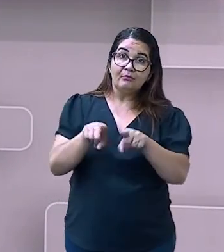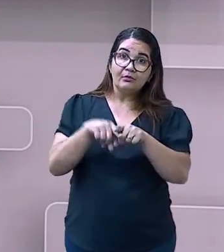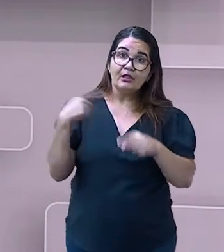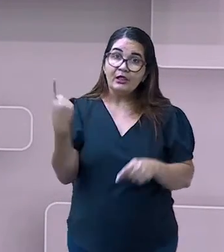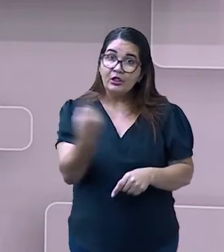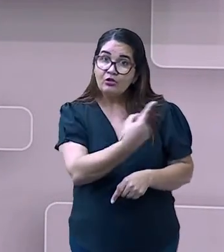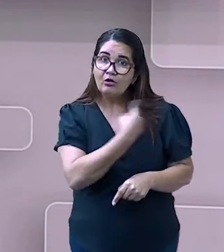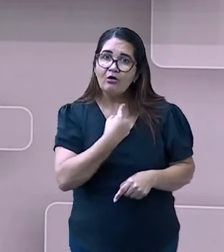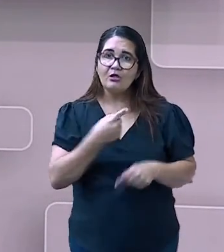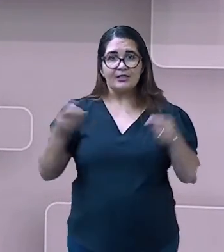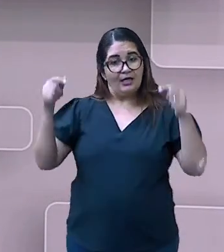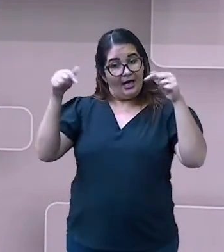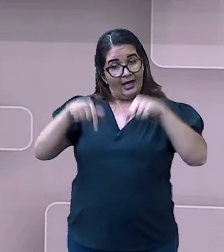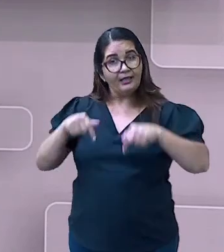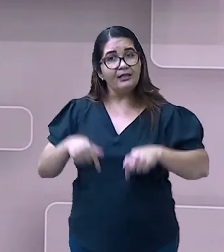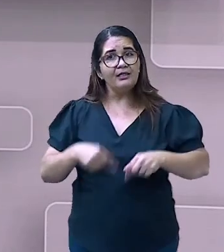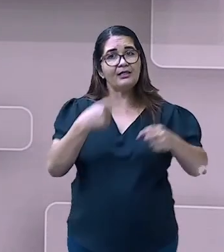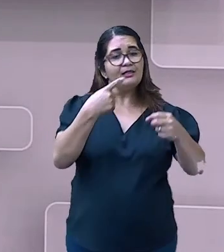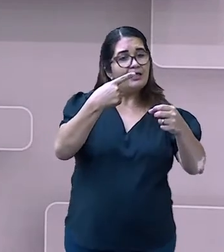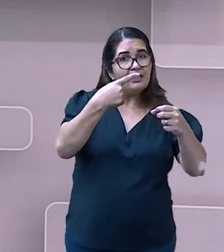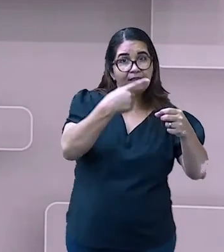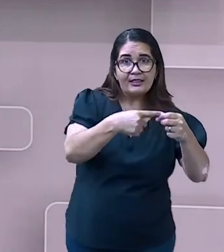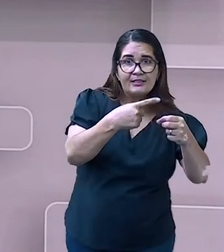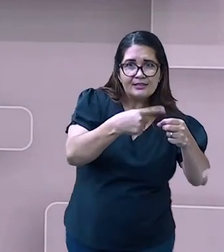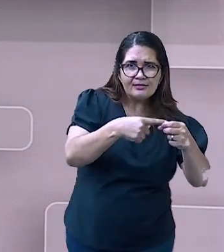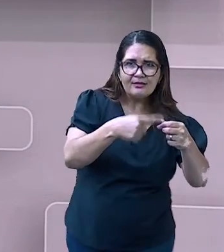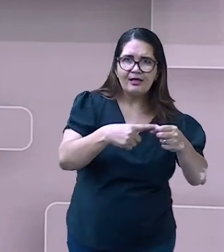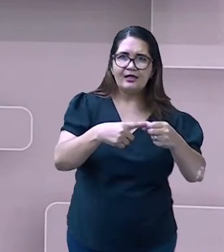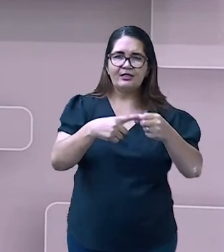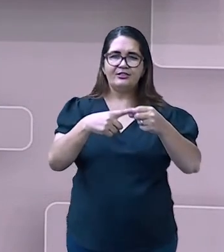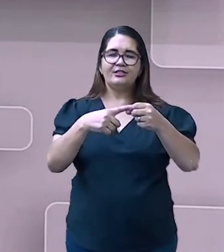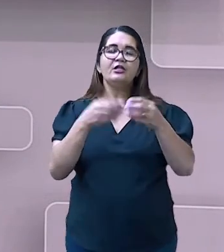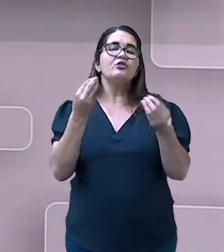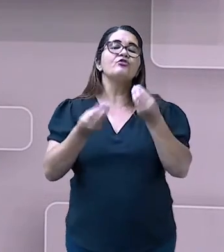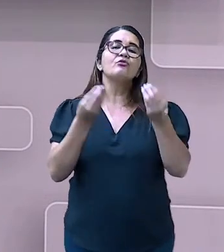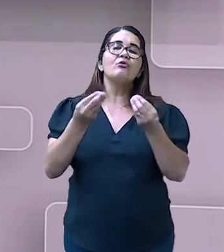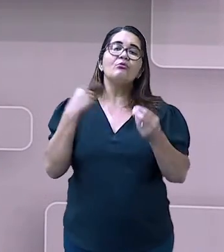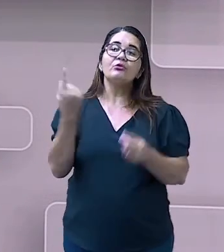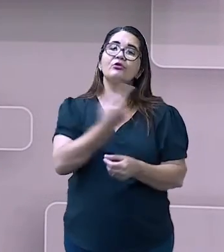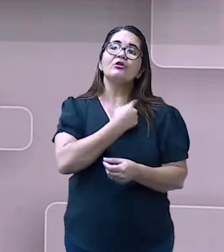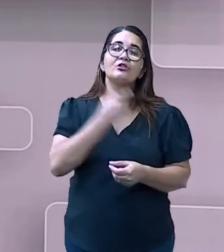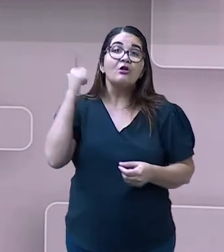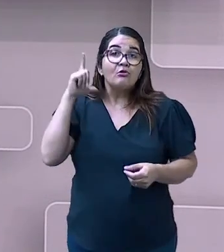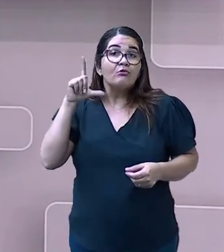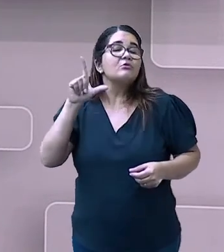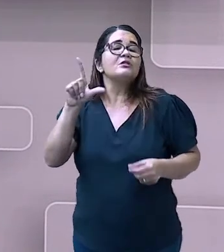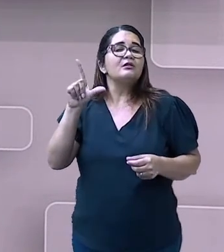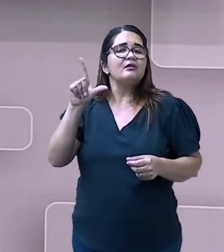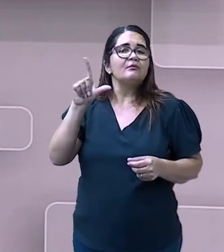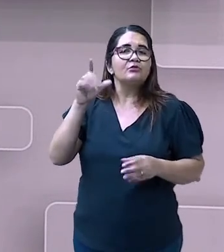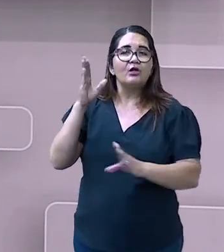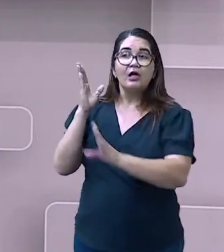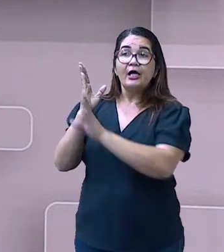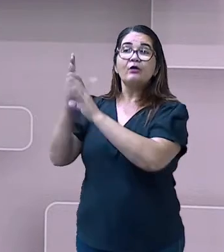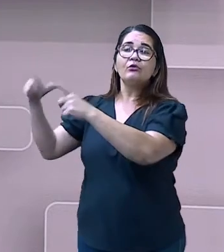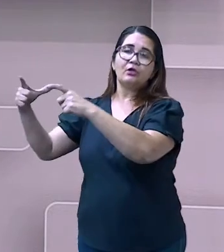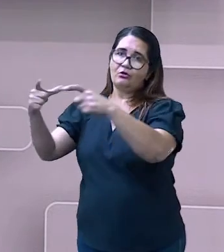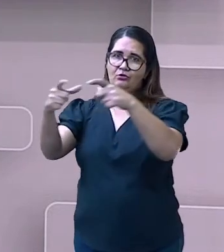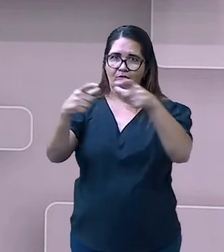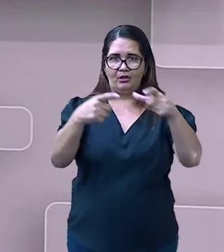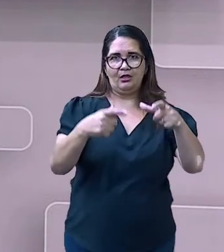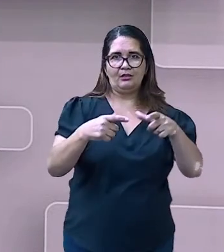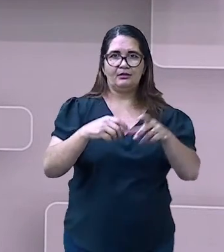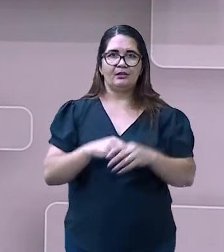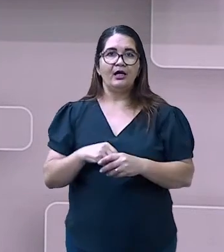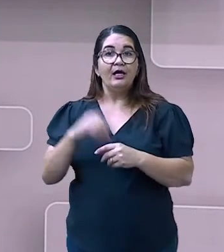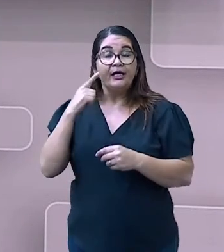Então, através dos astros e o homem criou a bússola, ele levava a bússola. Essa agulha da bússola, quando ele